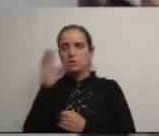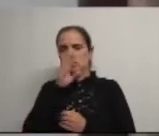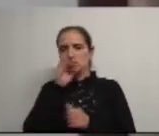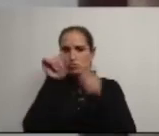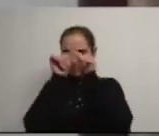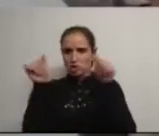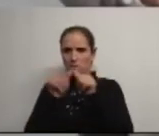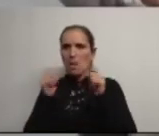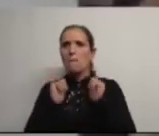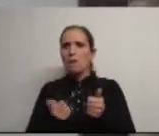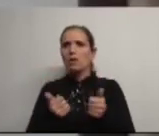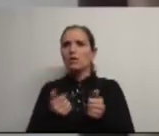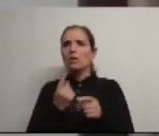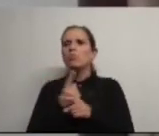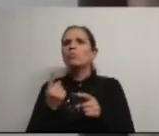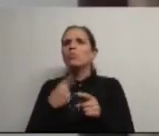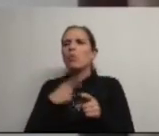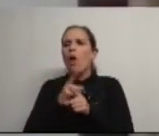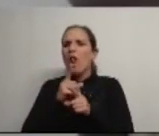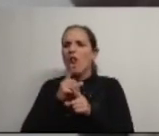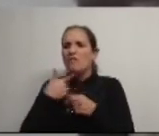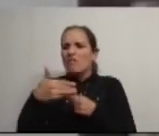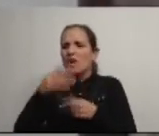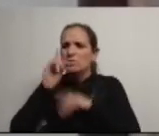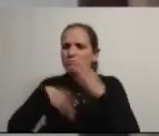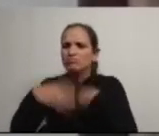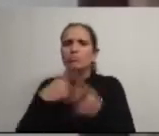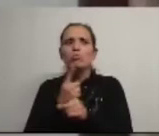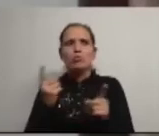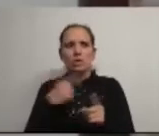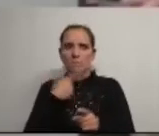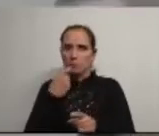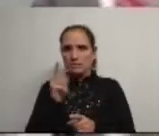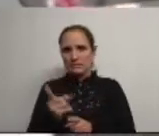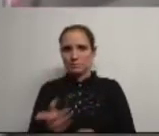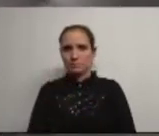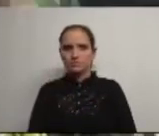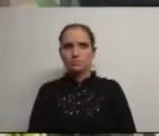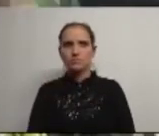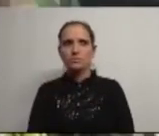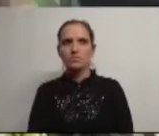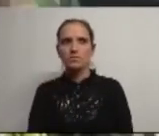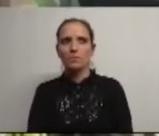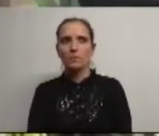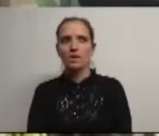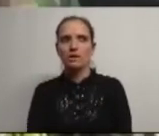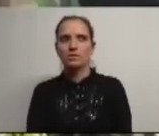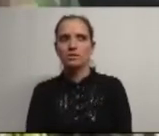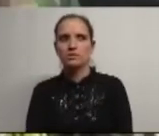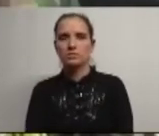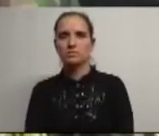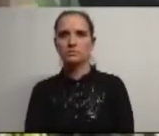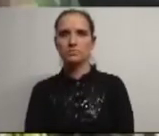sistema está bem porque é que lhe devemos de mexer é esta a pergunta que eu deixo muito obrigado Sr. Deputado